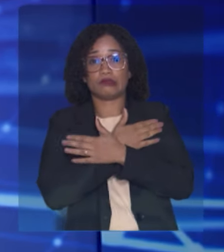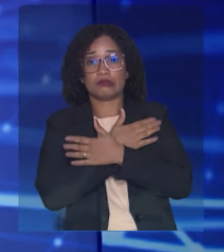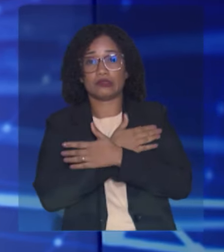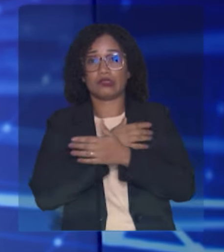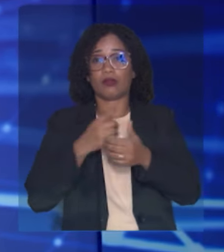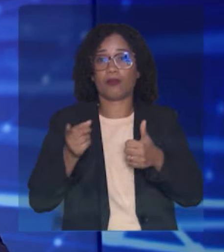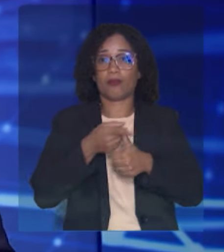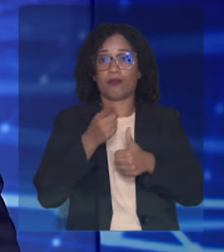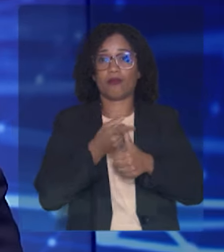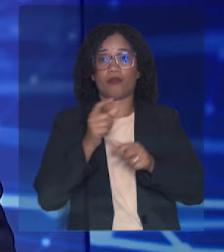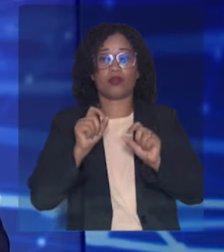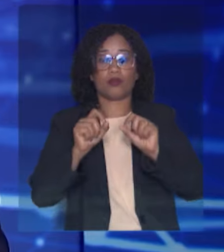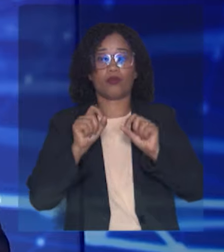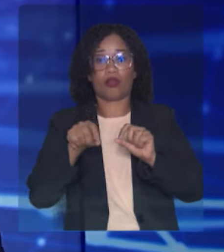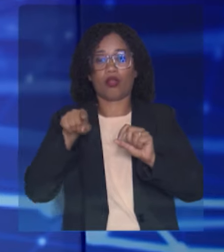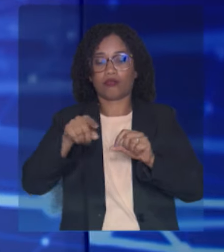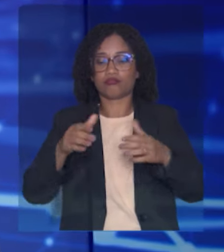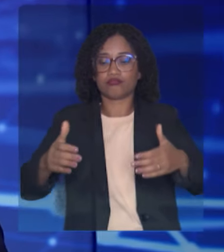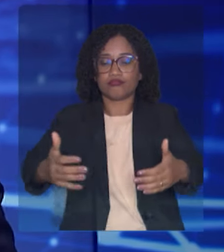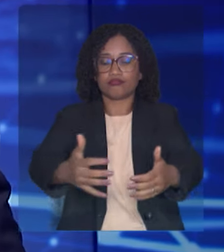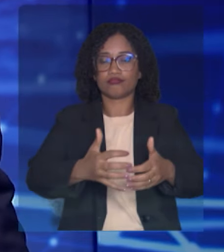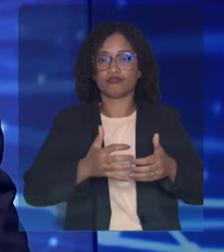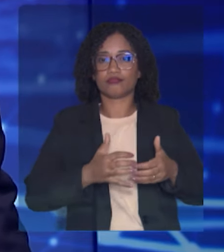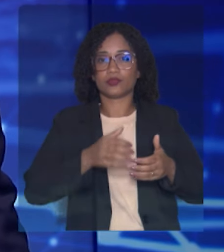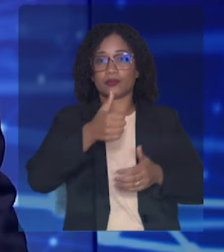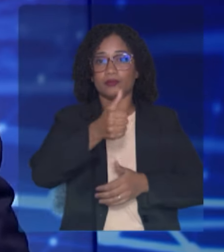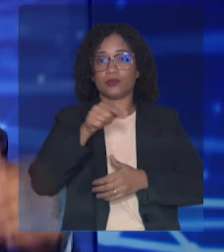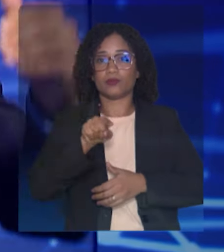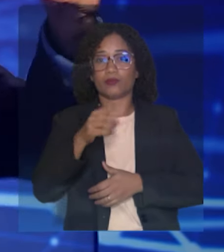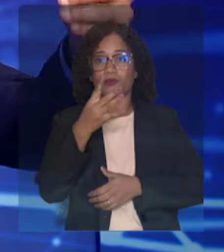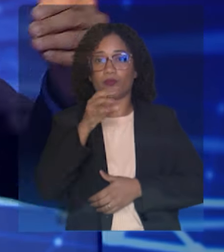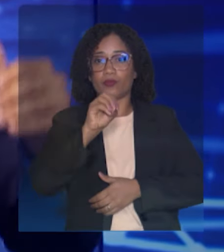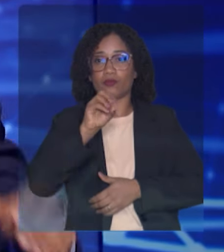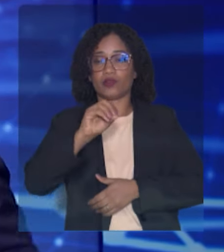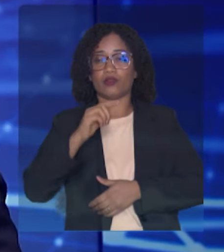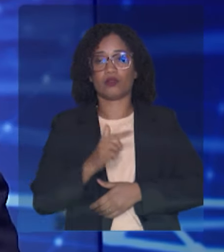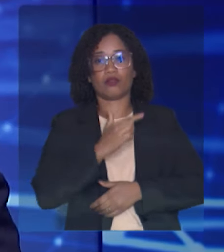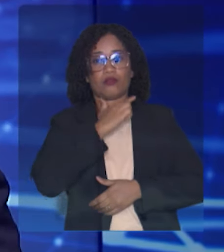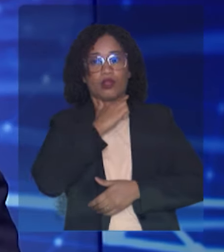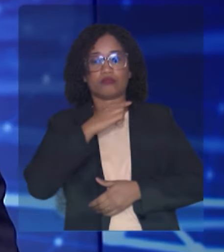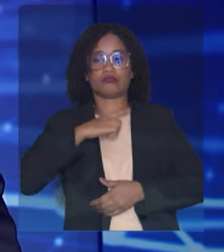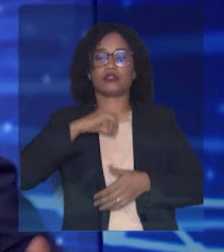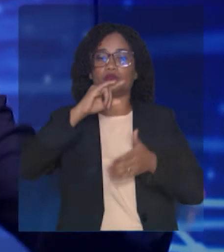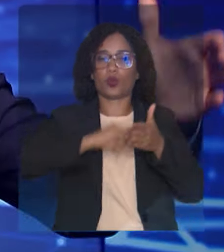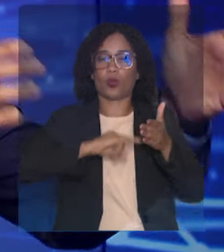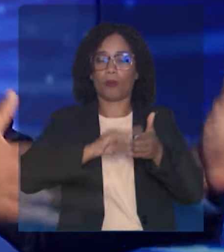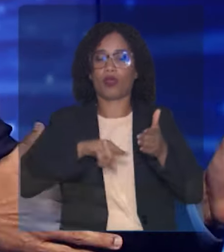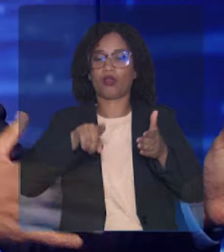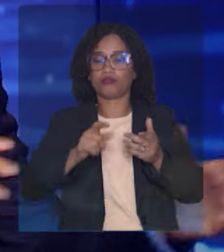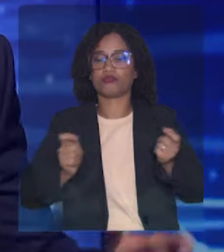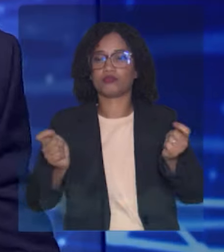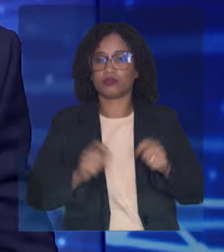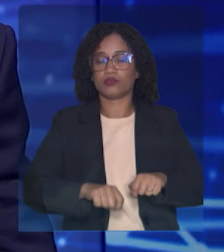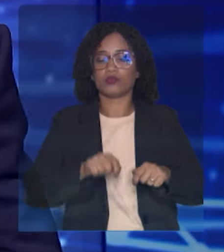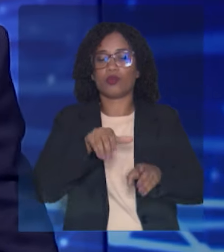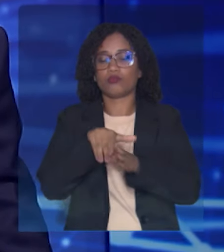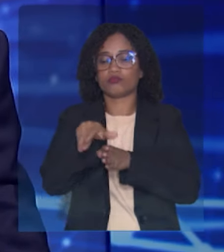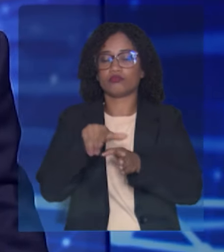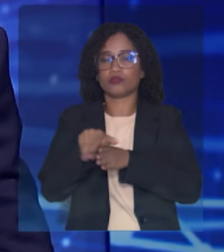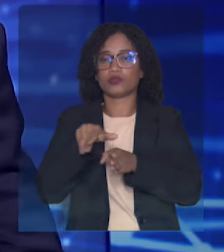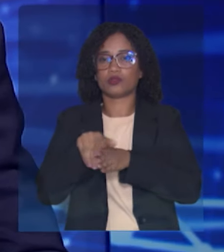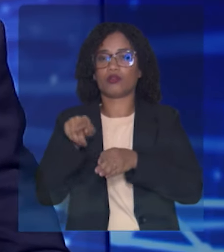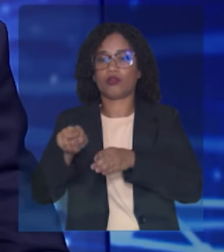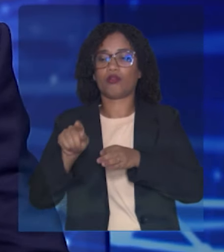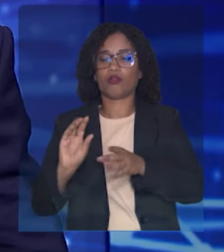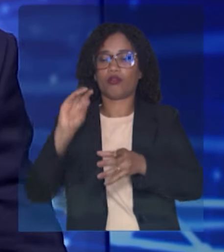Temos 1.400 vagas. Lá a gente tira documento, orienta para o mercado de trabalho, coloca depois no aluguel social,